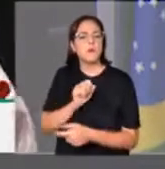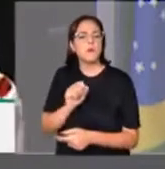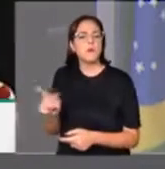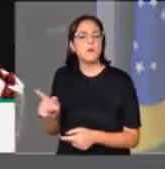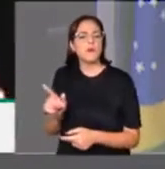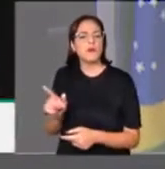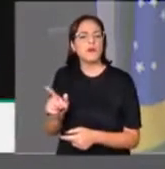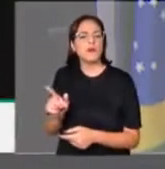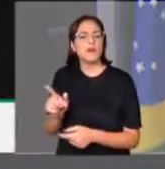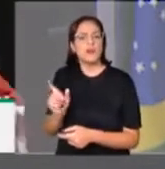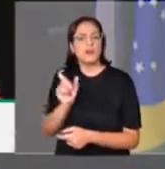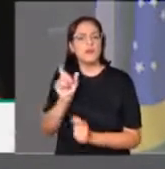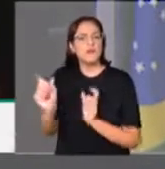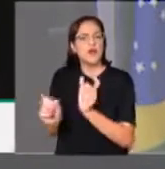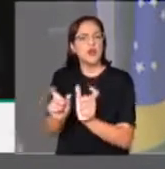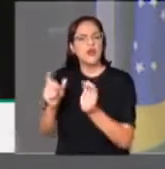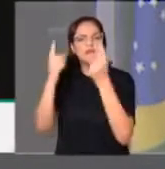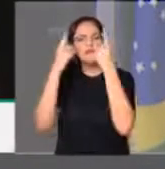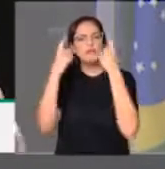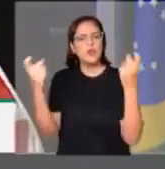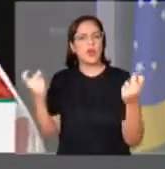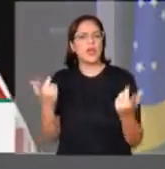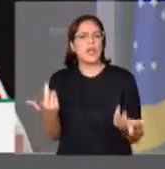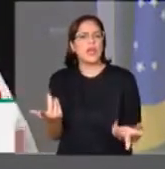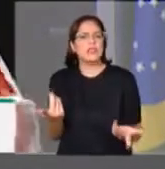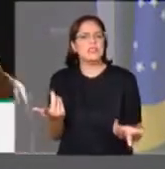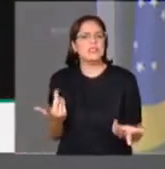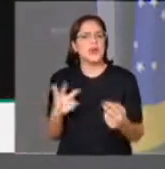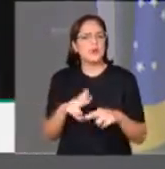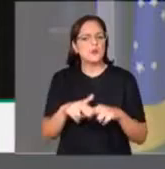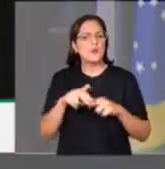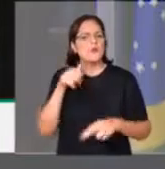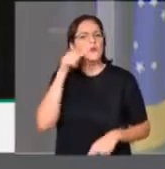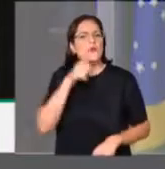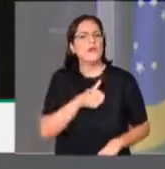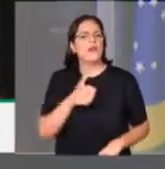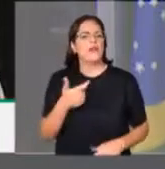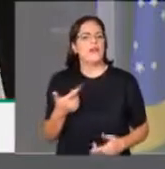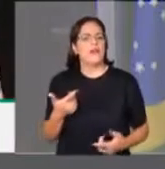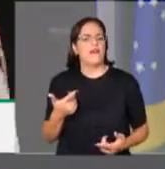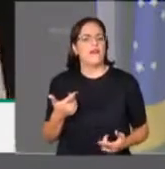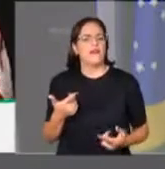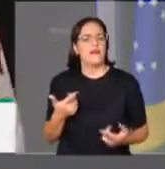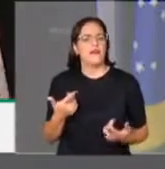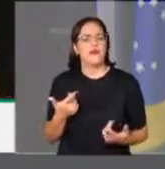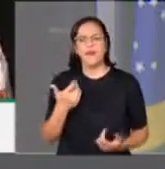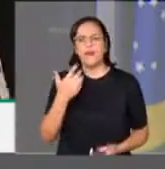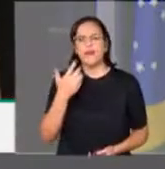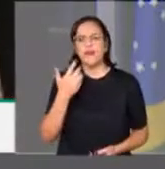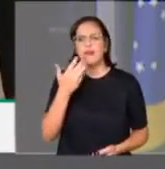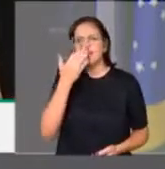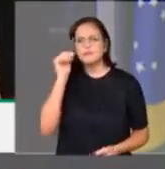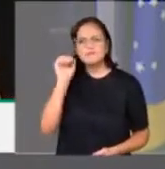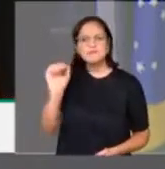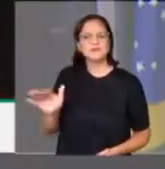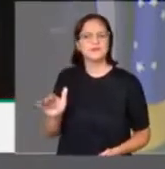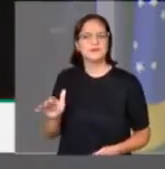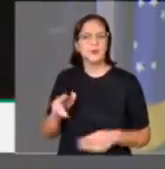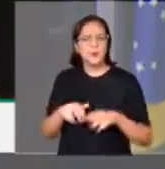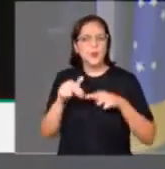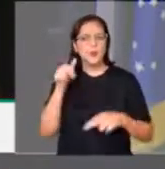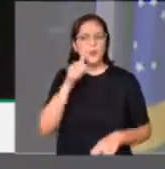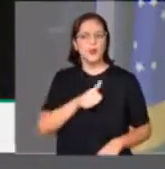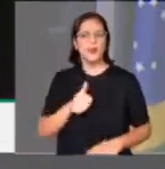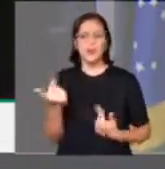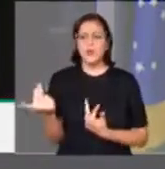exposição enquanto mulher, agressões públicas, como muitas de nós que ocupamos espaços de poder.